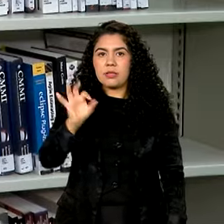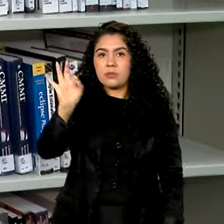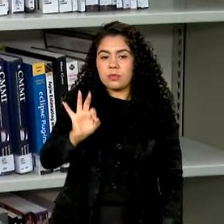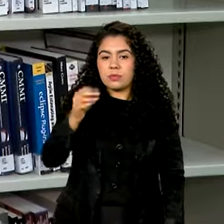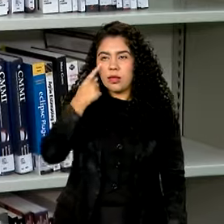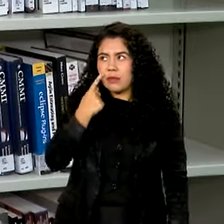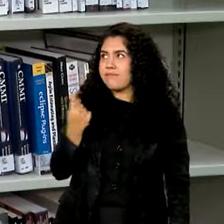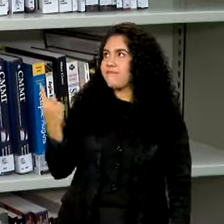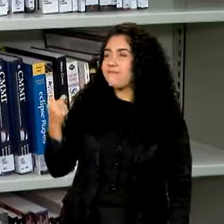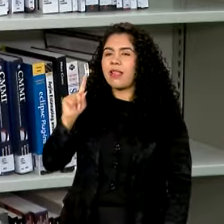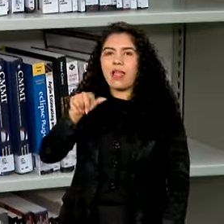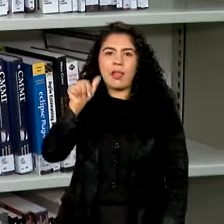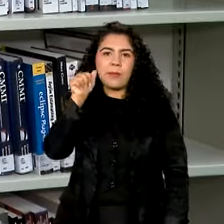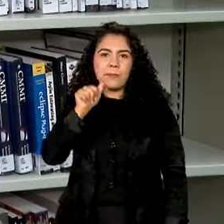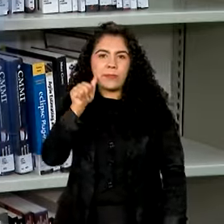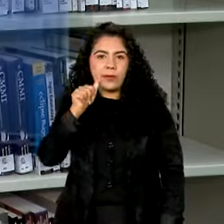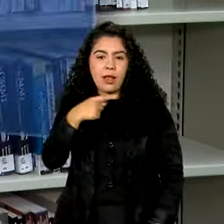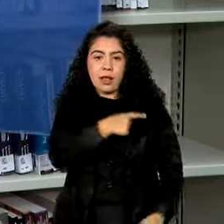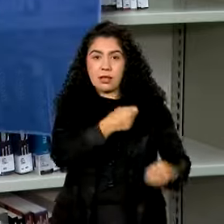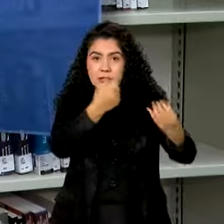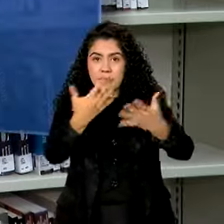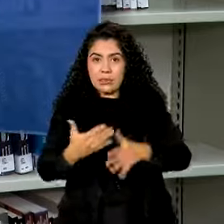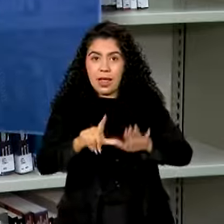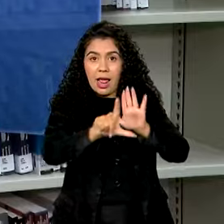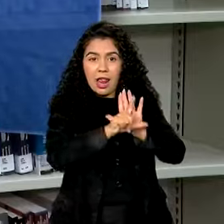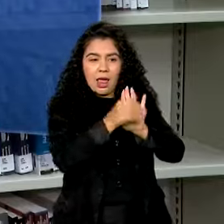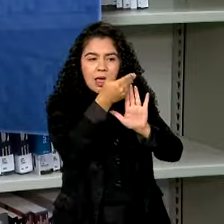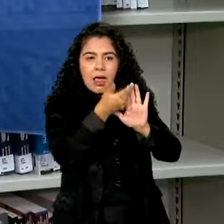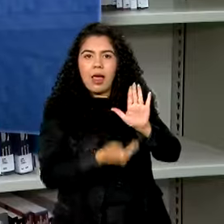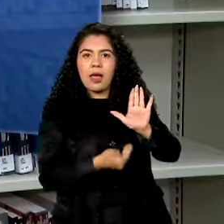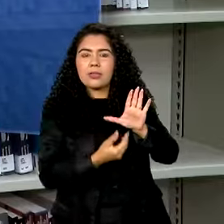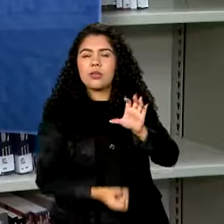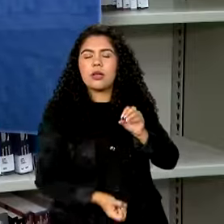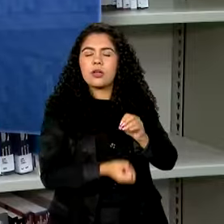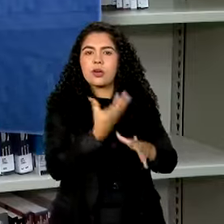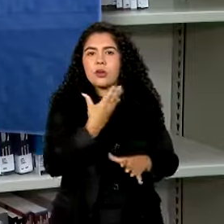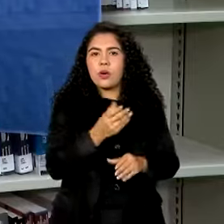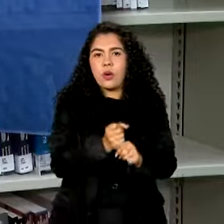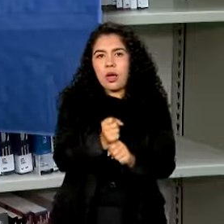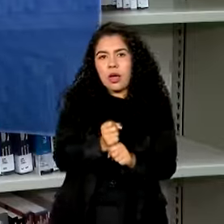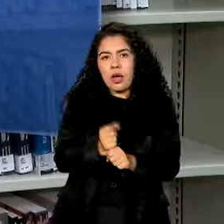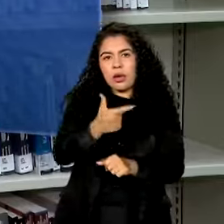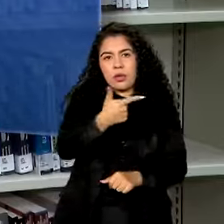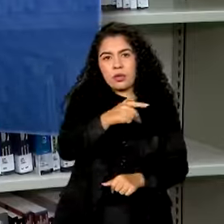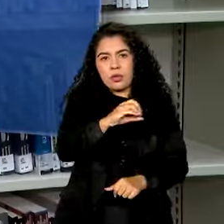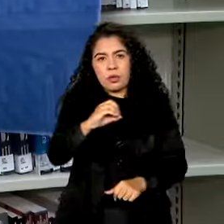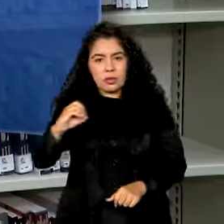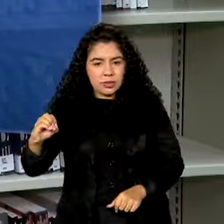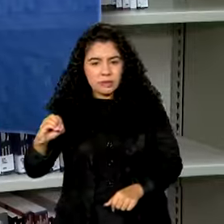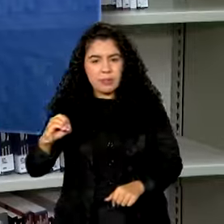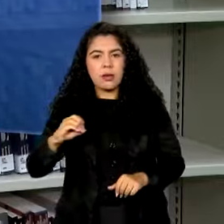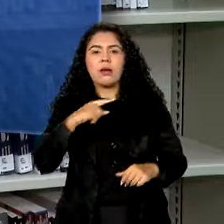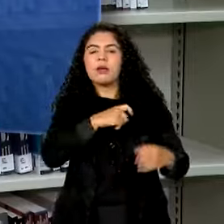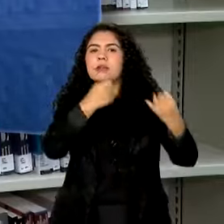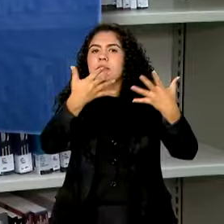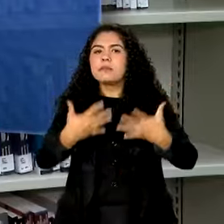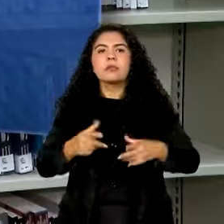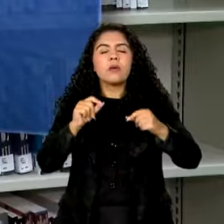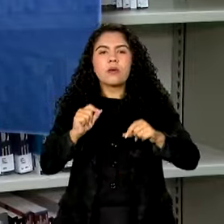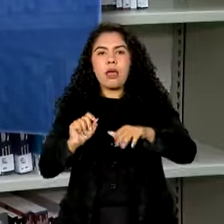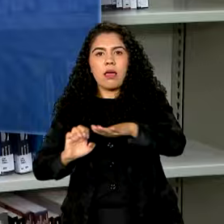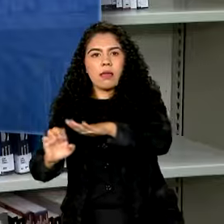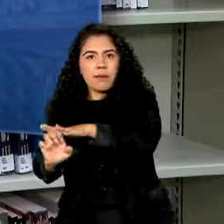Criada em 2000, a Lei do Jovem Aprendiz determina que toda empresa de médio ou grande porte deve